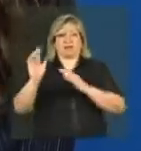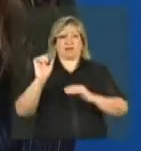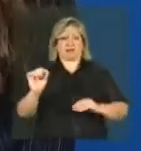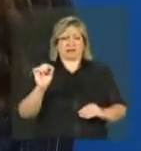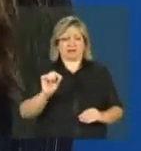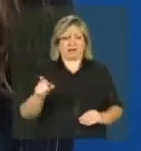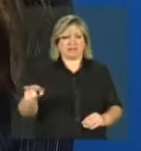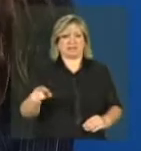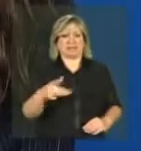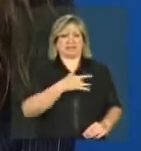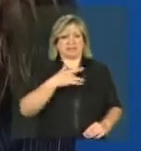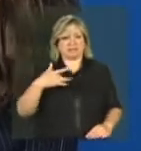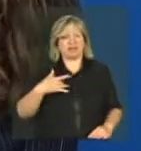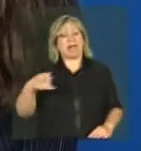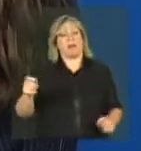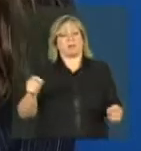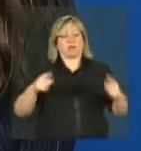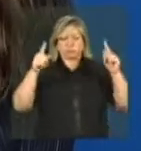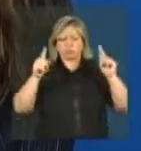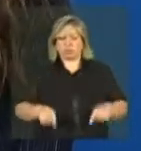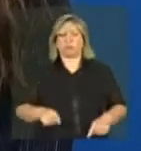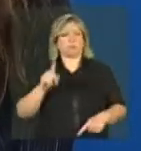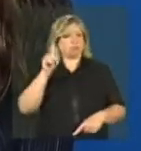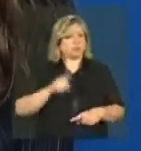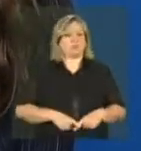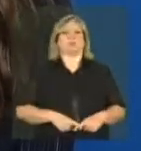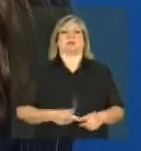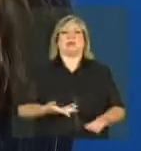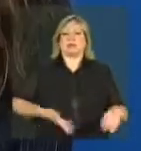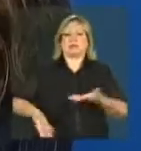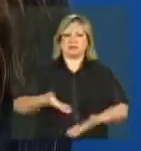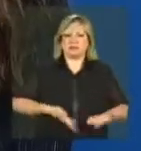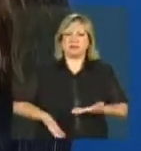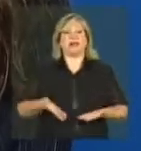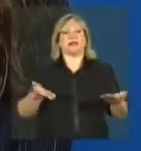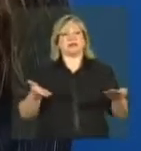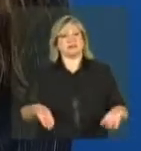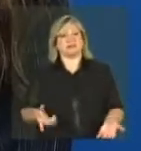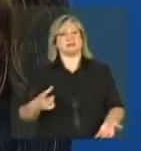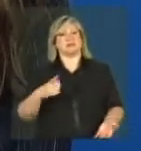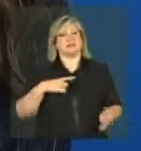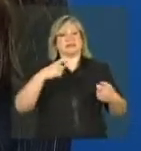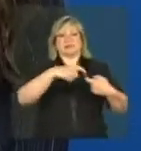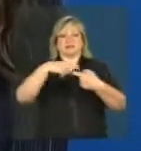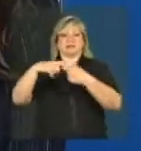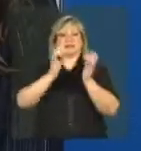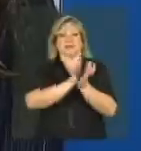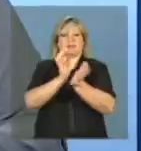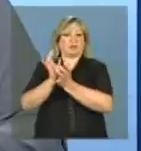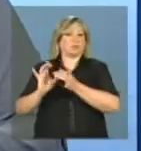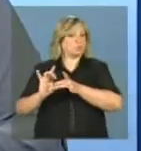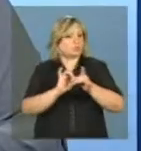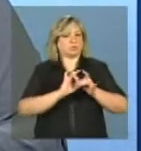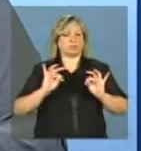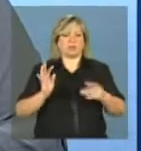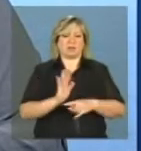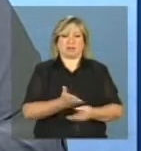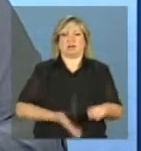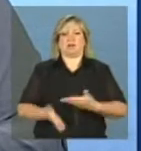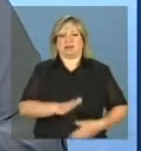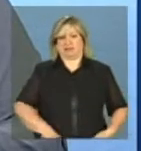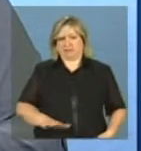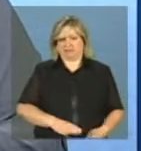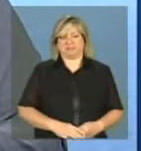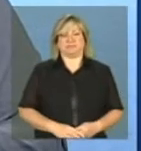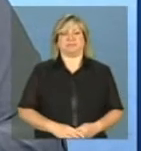plenamente atendida e assim se dá o processo intersetorial de atendimento. Ana Lúcia,